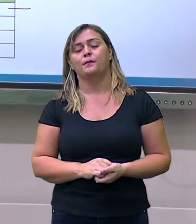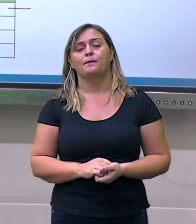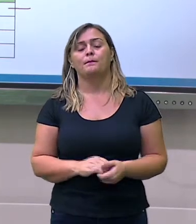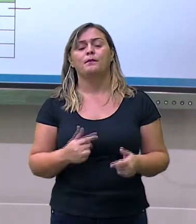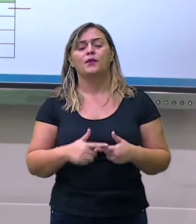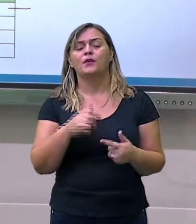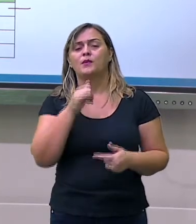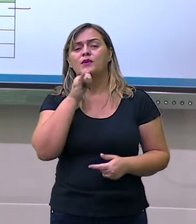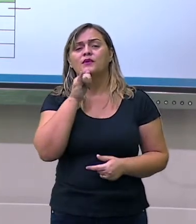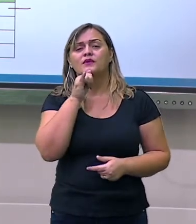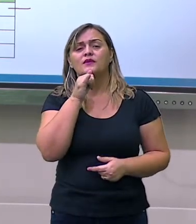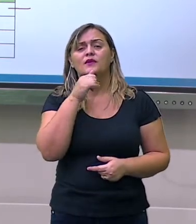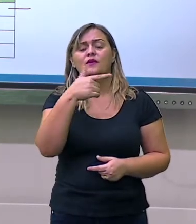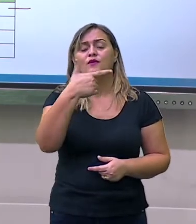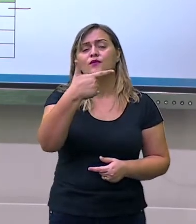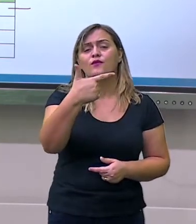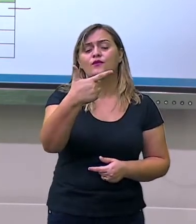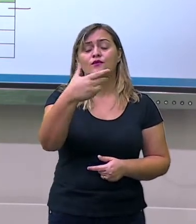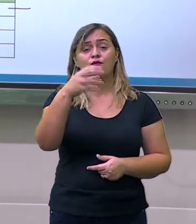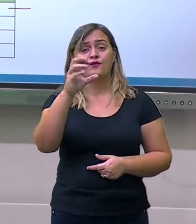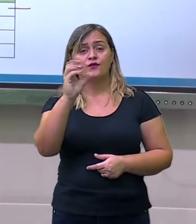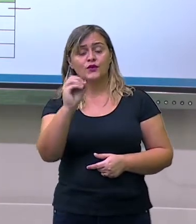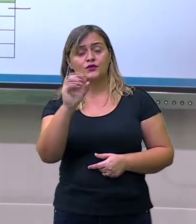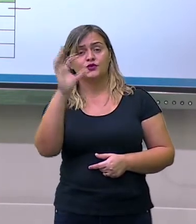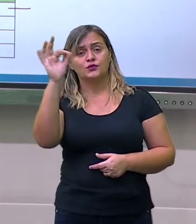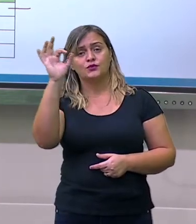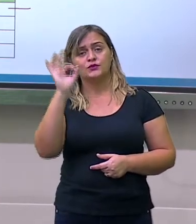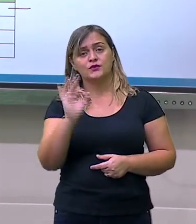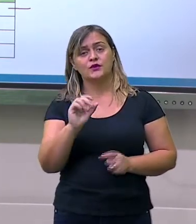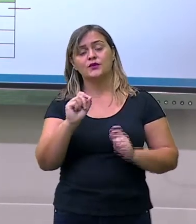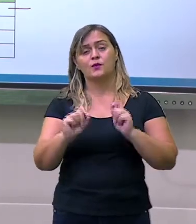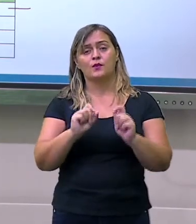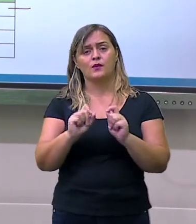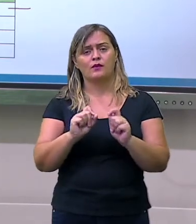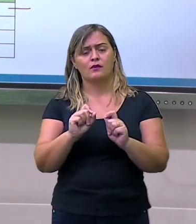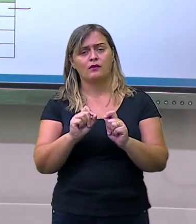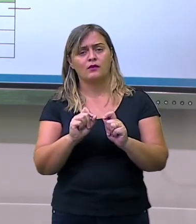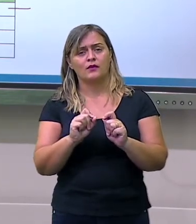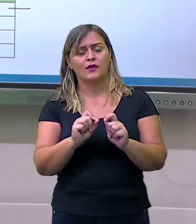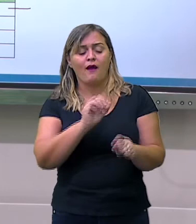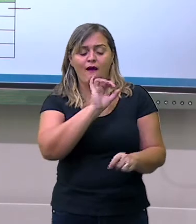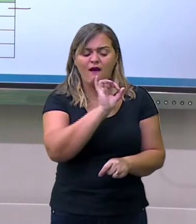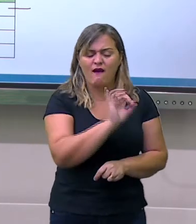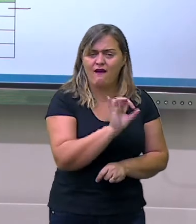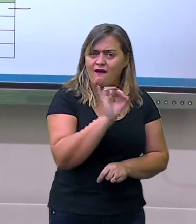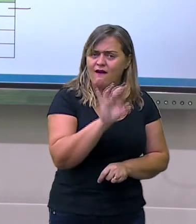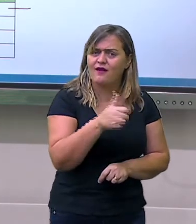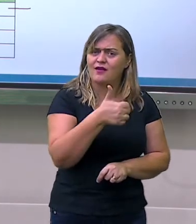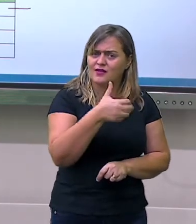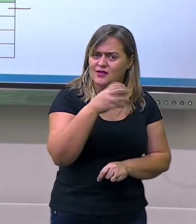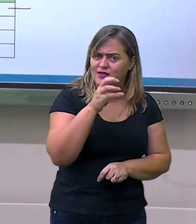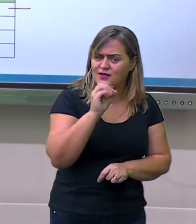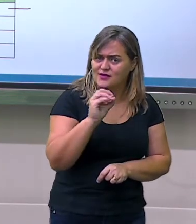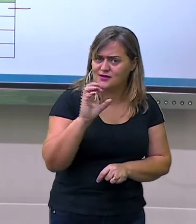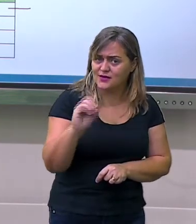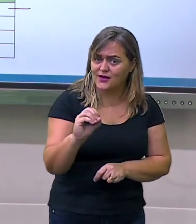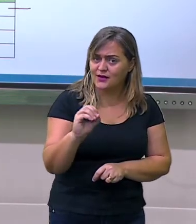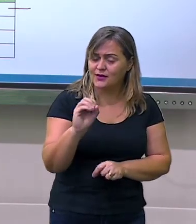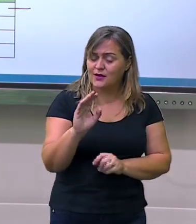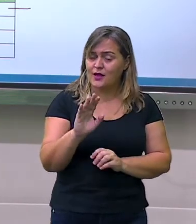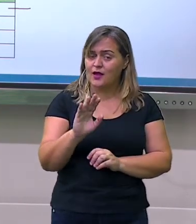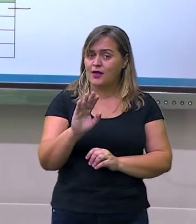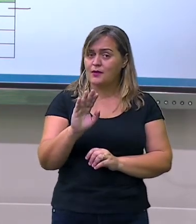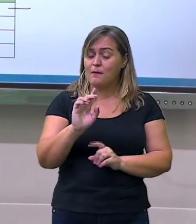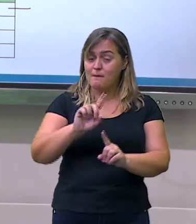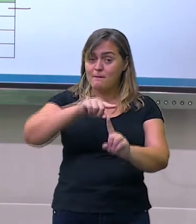significa 20 por 100. Ou seja, a cada 100, eu tenho que aumentar 20 reais.